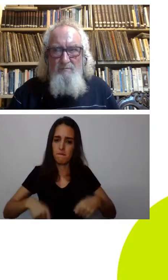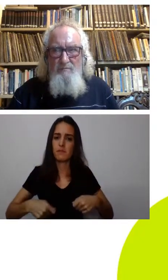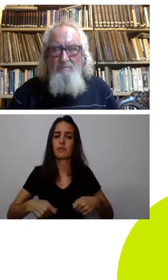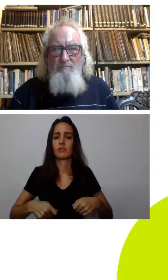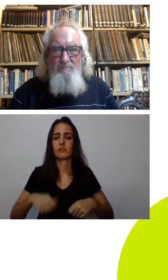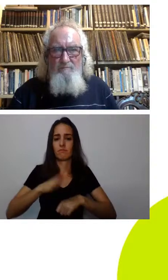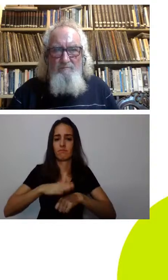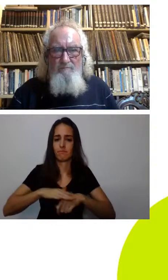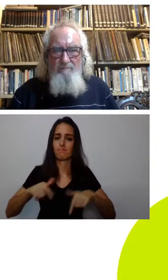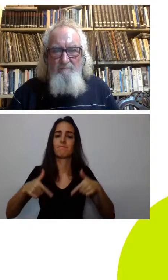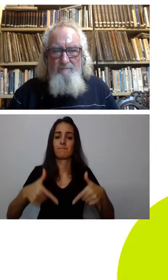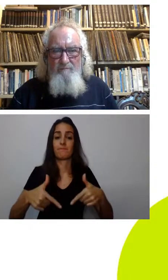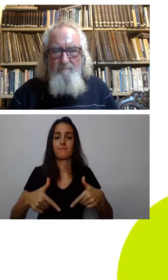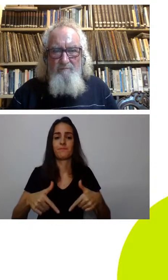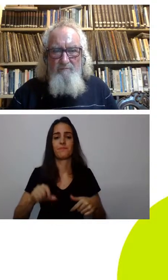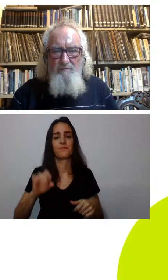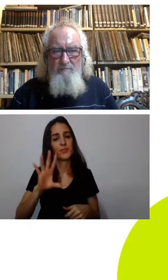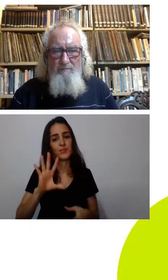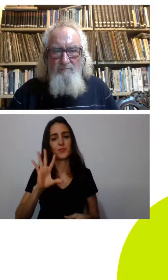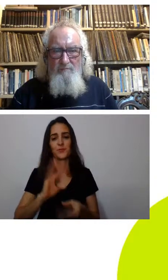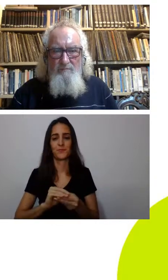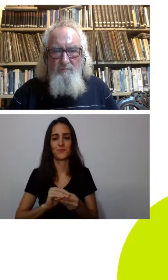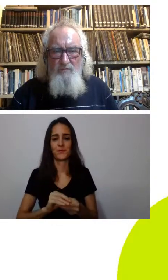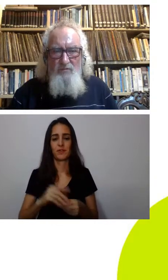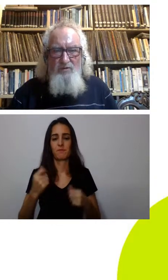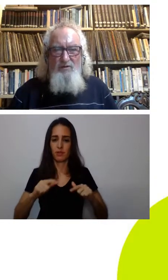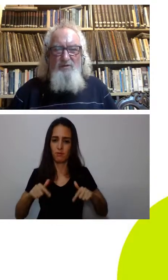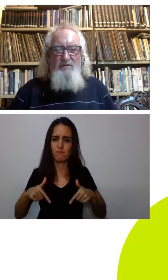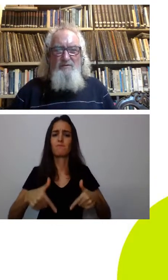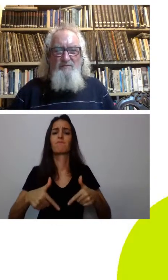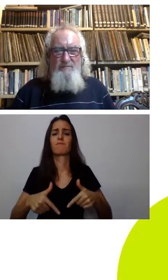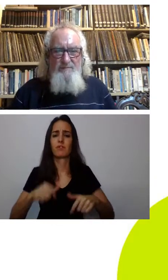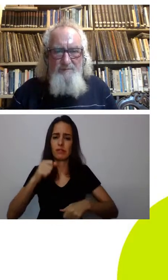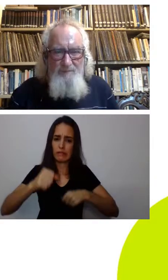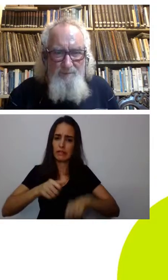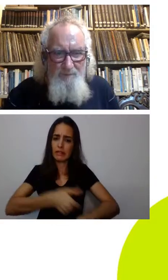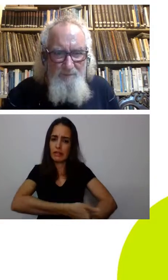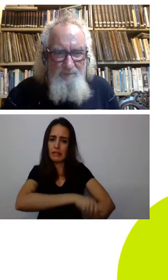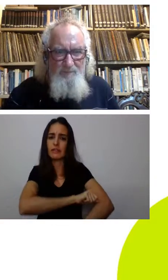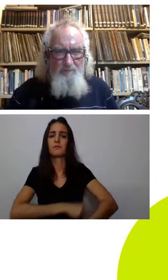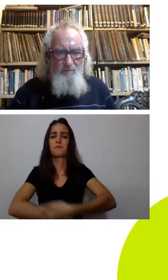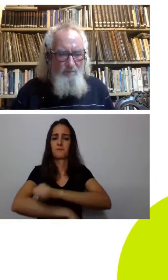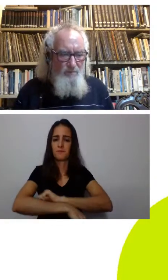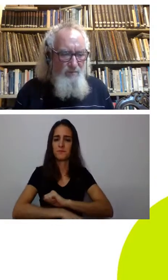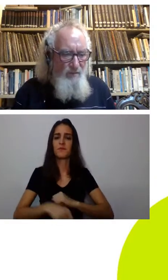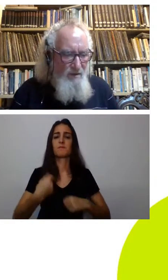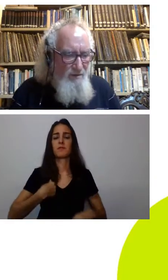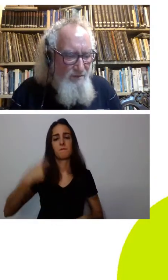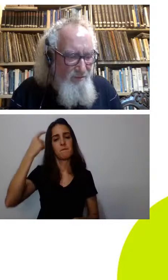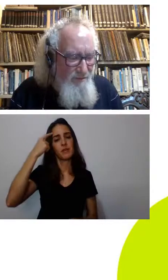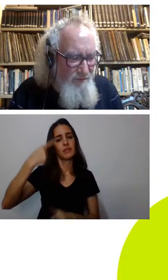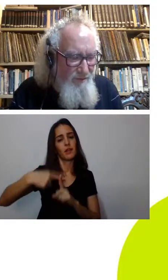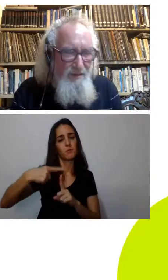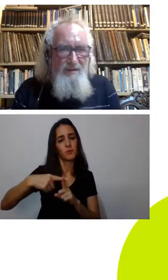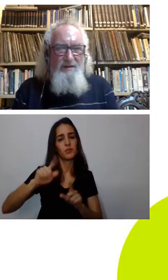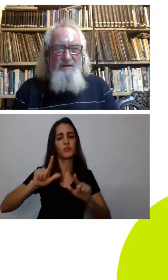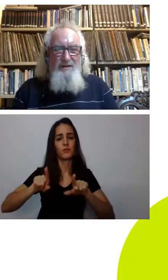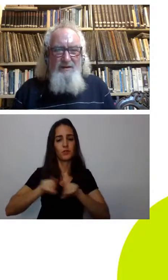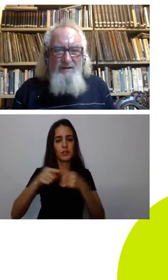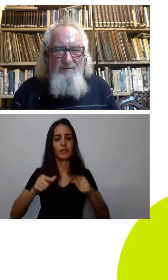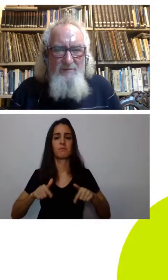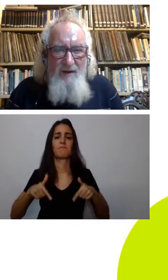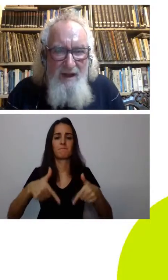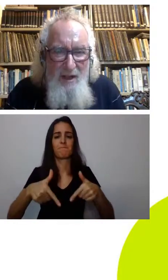ações então eu deixaria essa nota sejamos otimistas pragmáticos sei que é difícil hoje em dia mas se a gente estiver junto é muito mais fácil obrigado